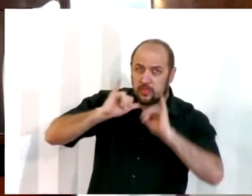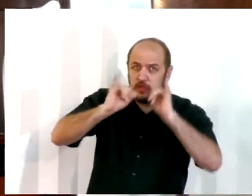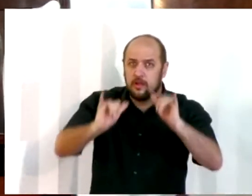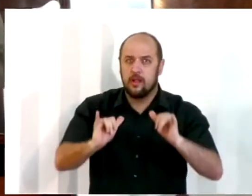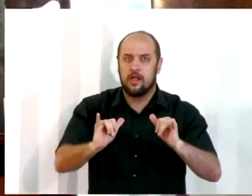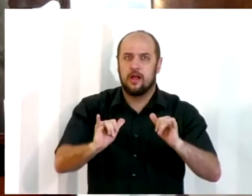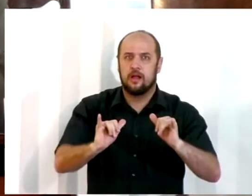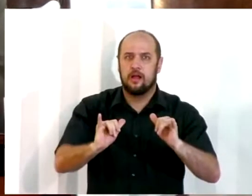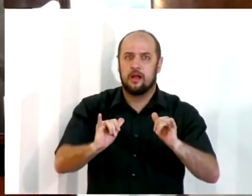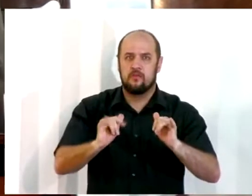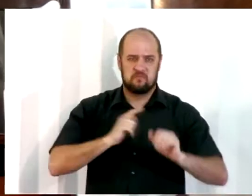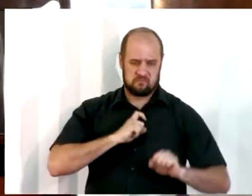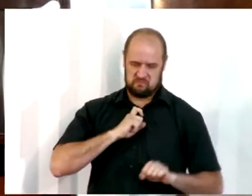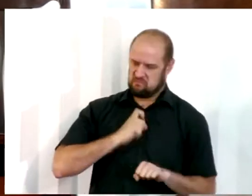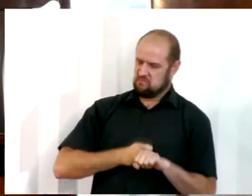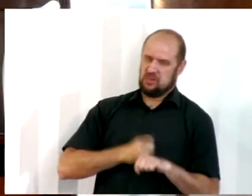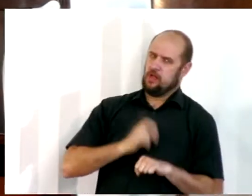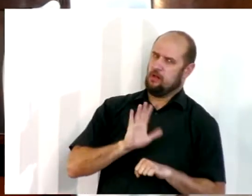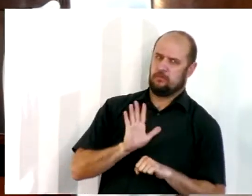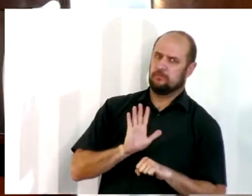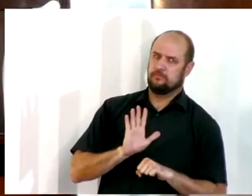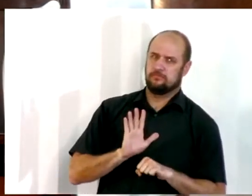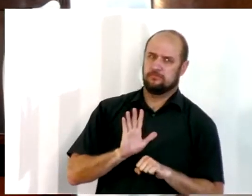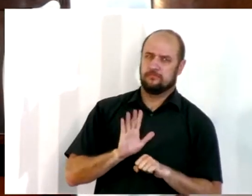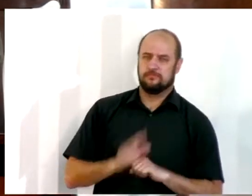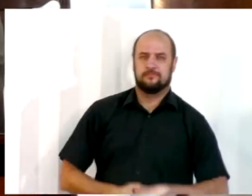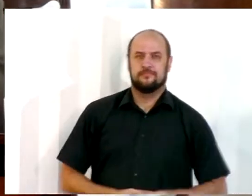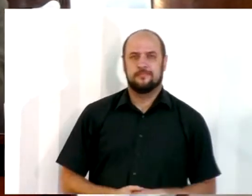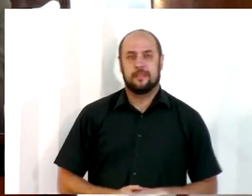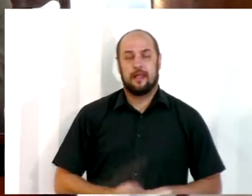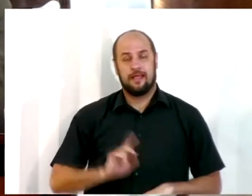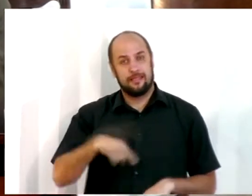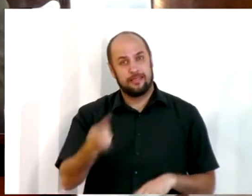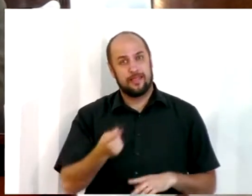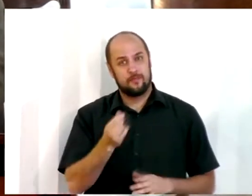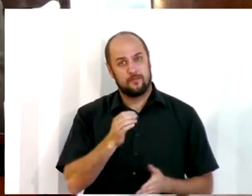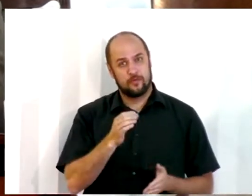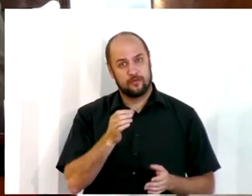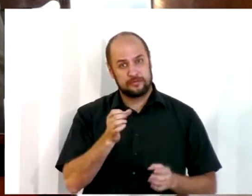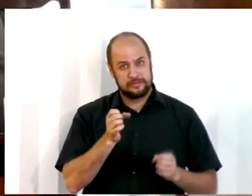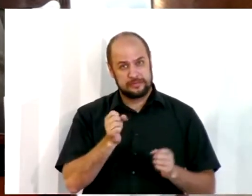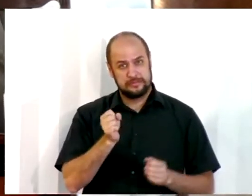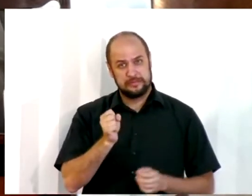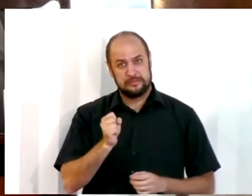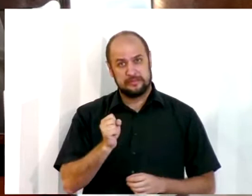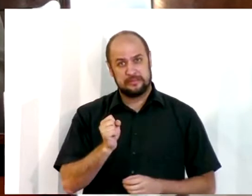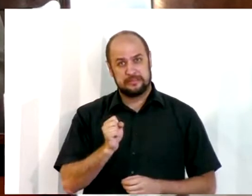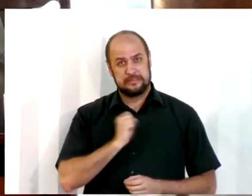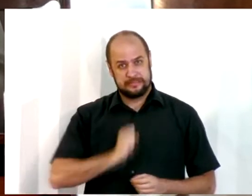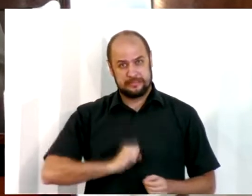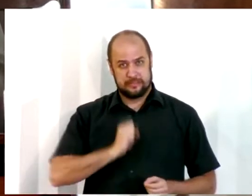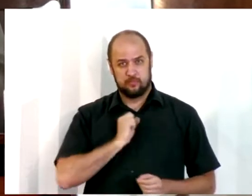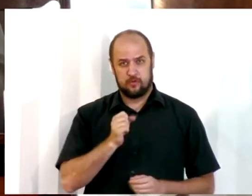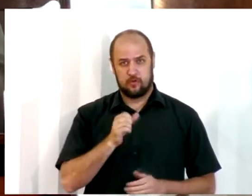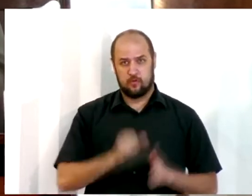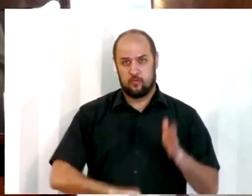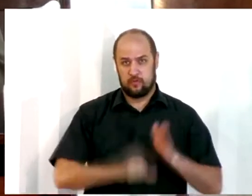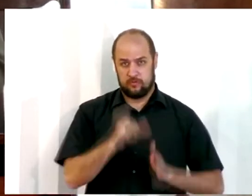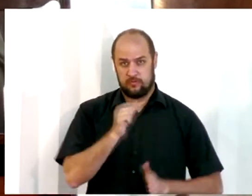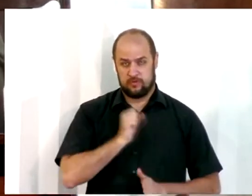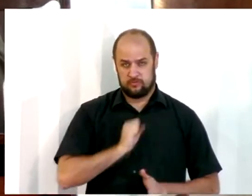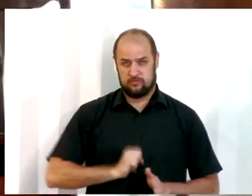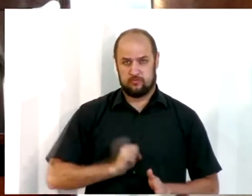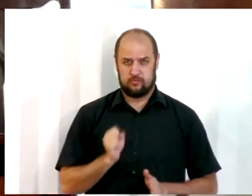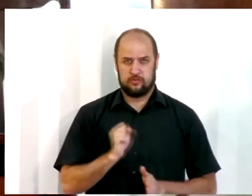não endureçais o coração. E lá no primeiro livro de Samuel, mais precisamente no capítulo 3, nós temos a